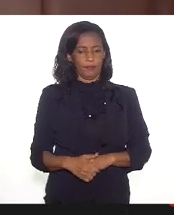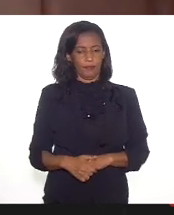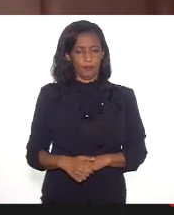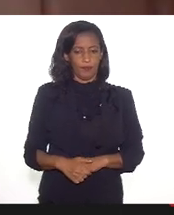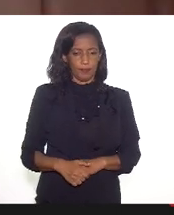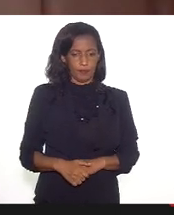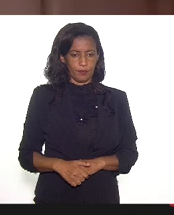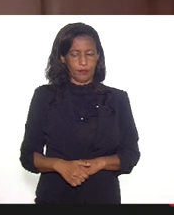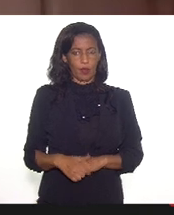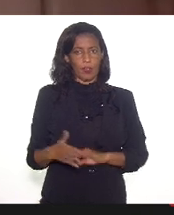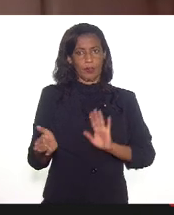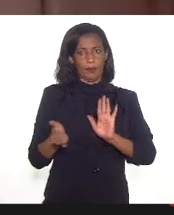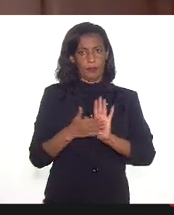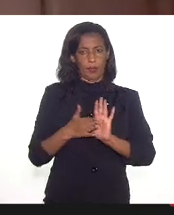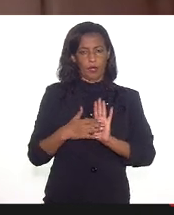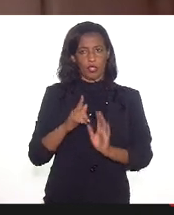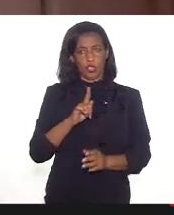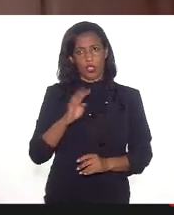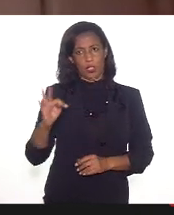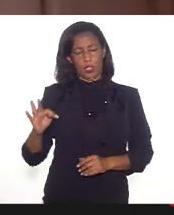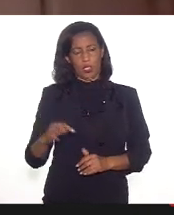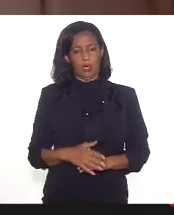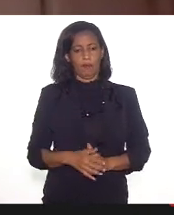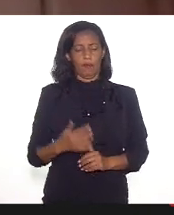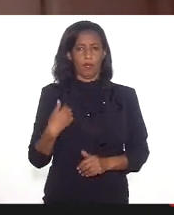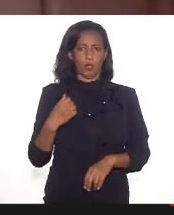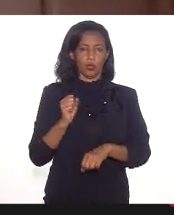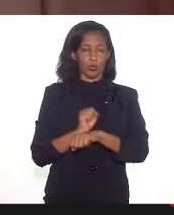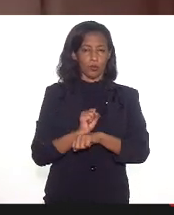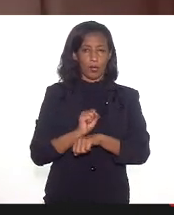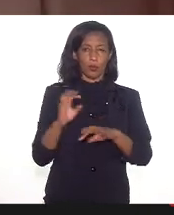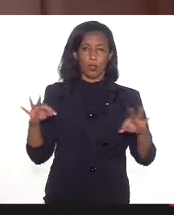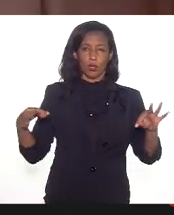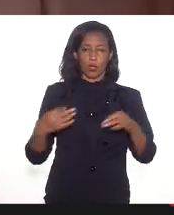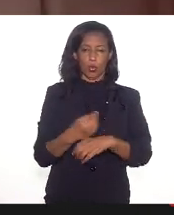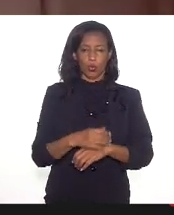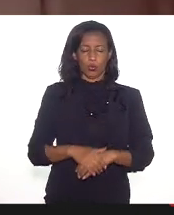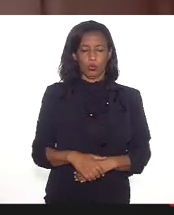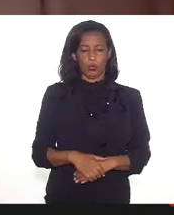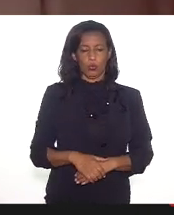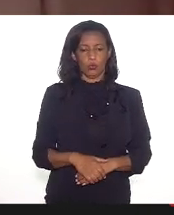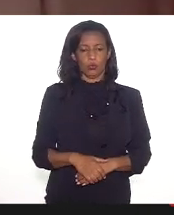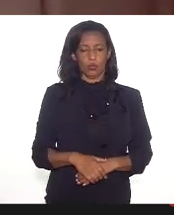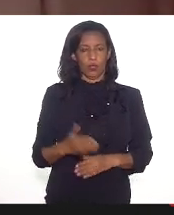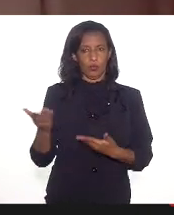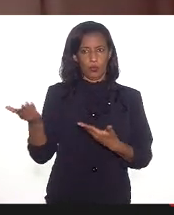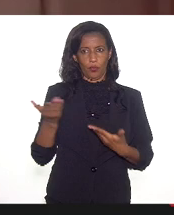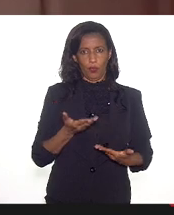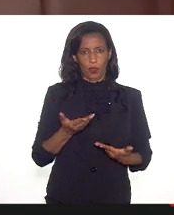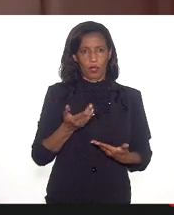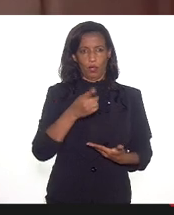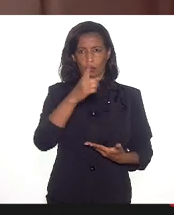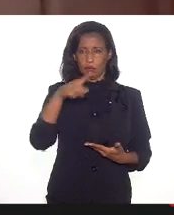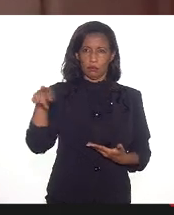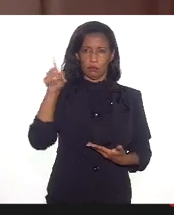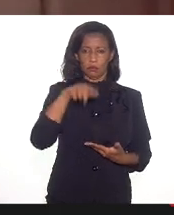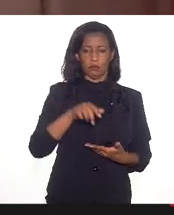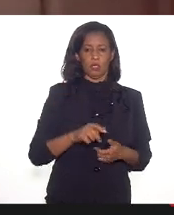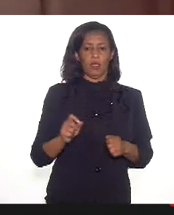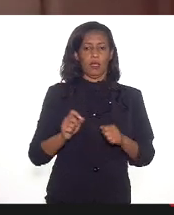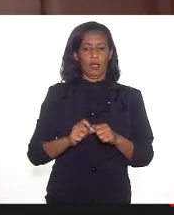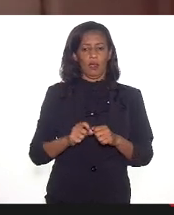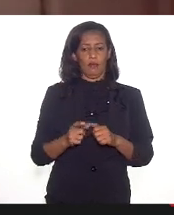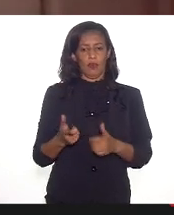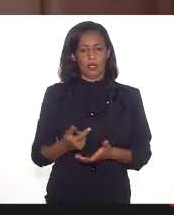com essa proposta do GT. Eu espero que todo mundo esteja, quero convidar vocês a fazerem